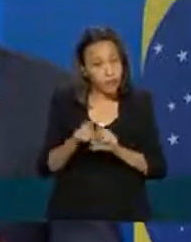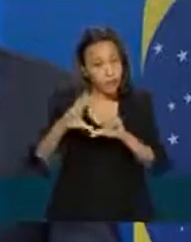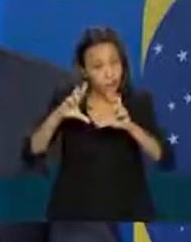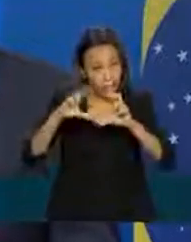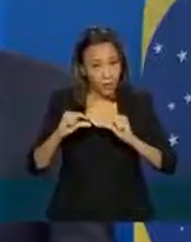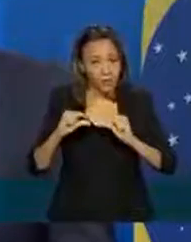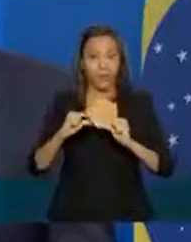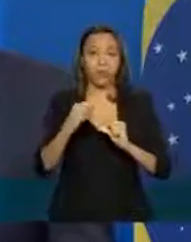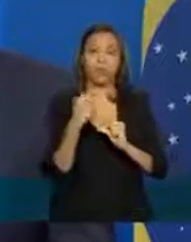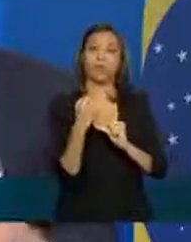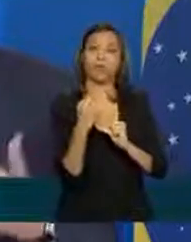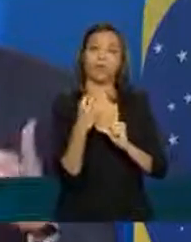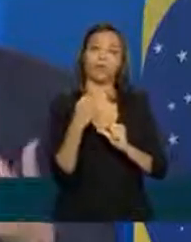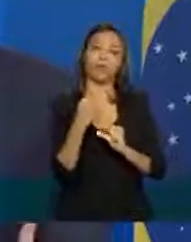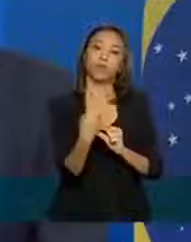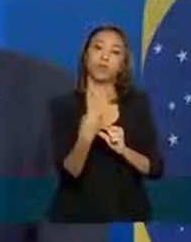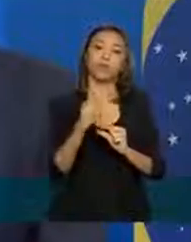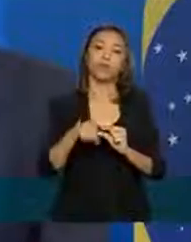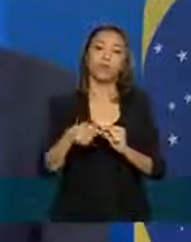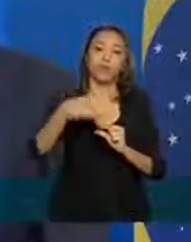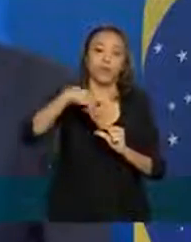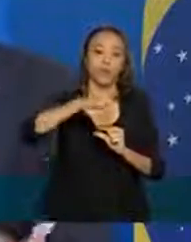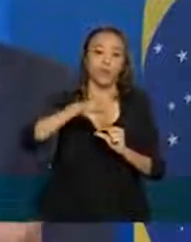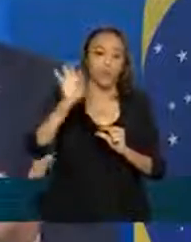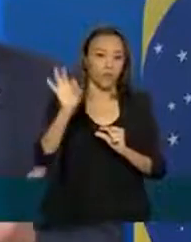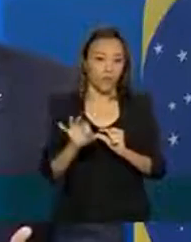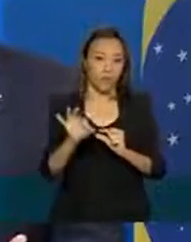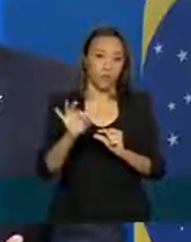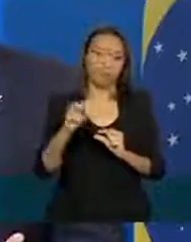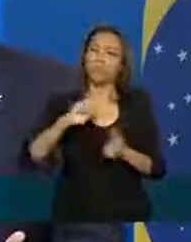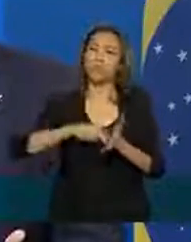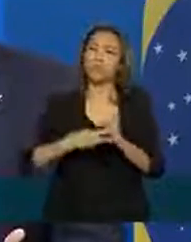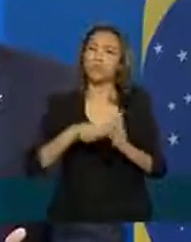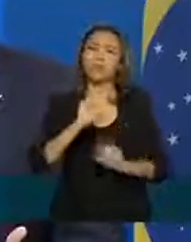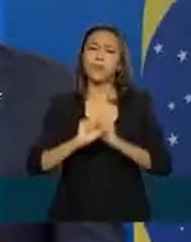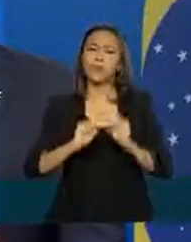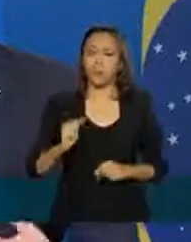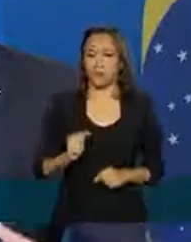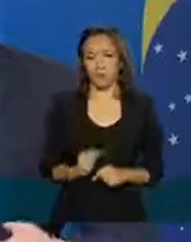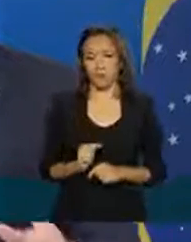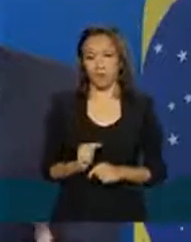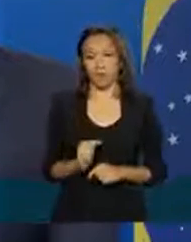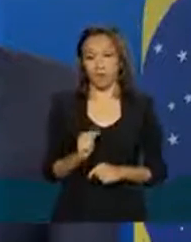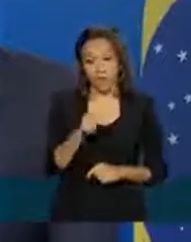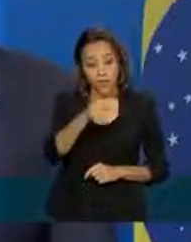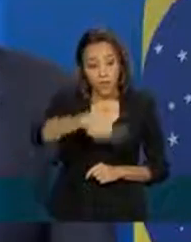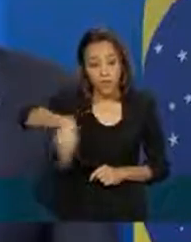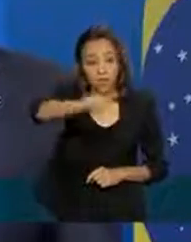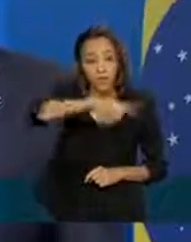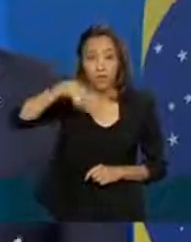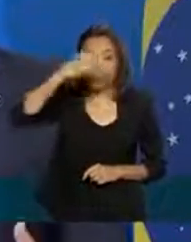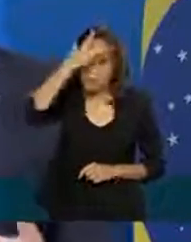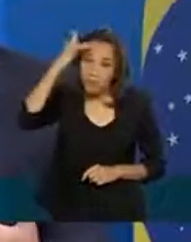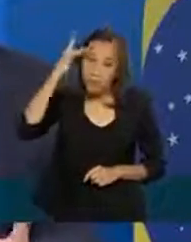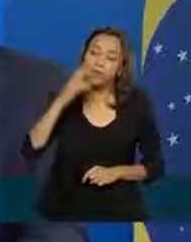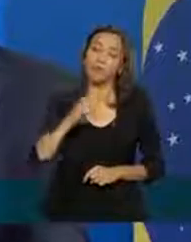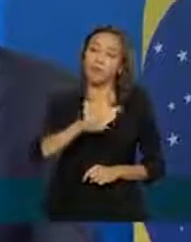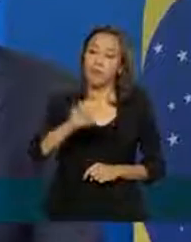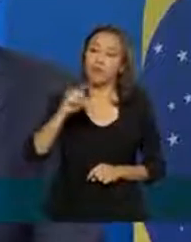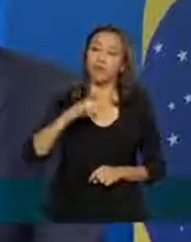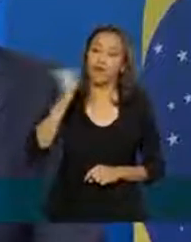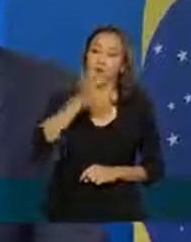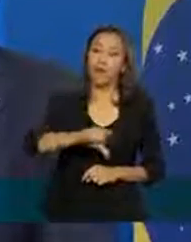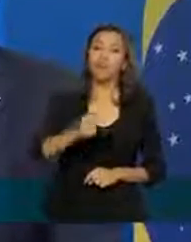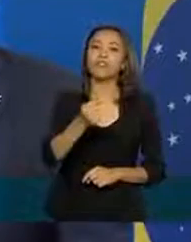2,9% ao mês. O que significa? Que a população em geral vai ter mais